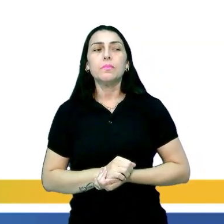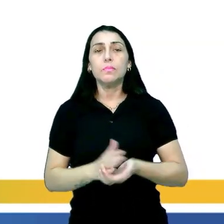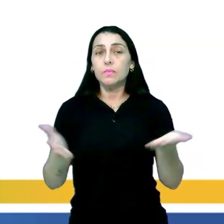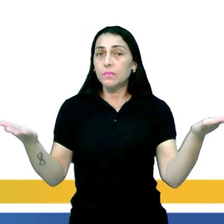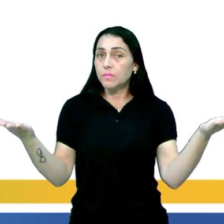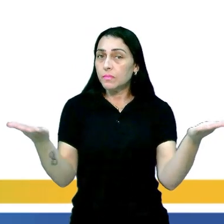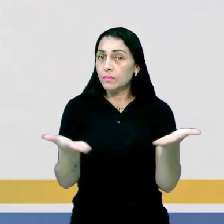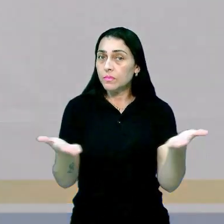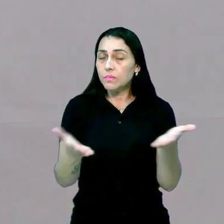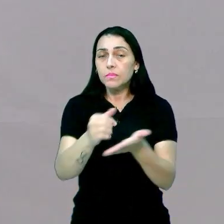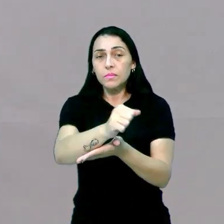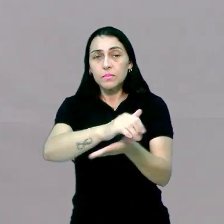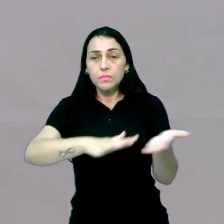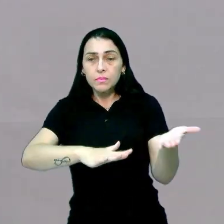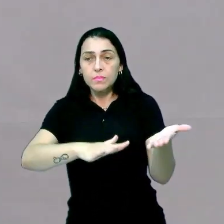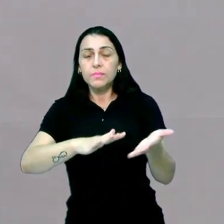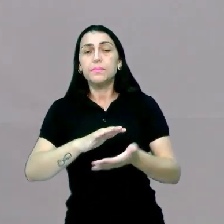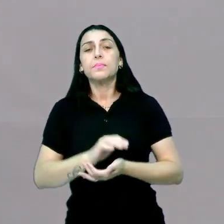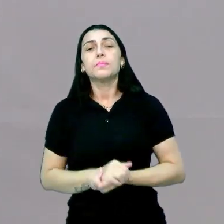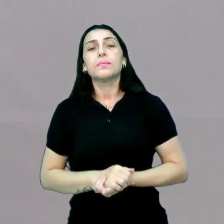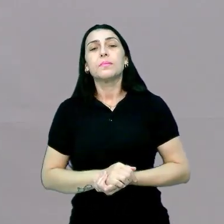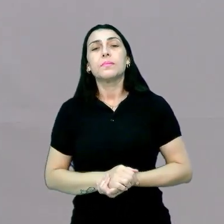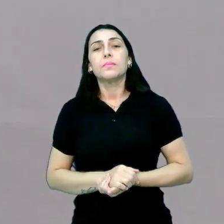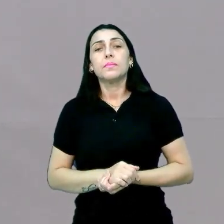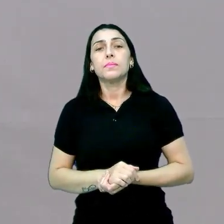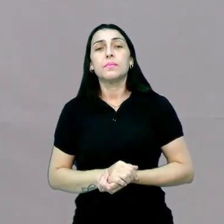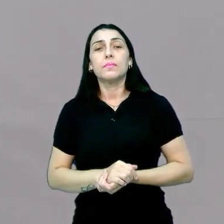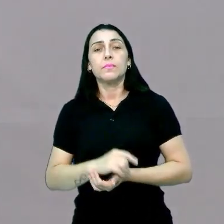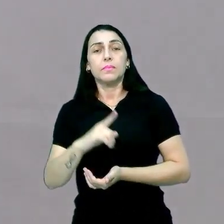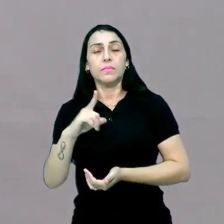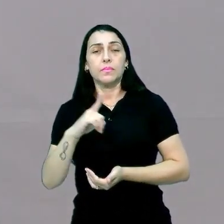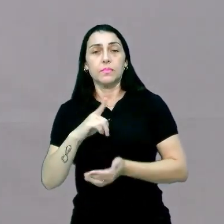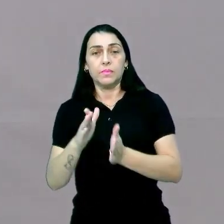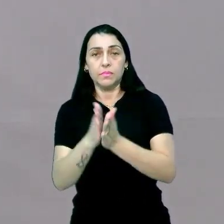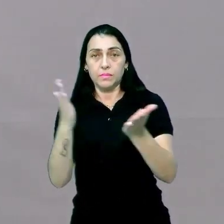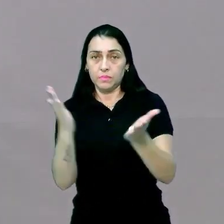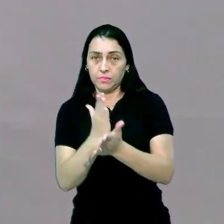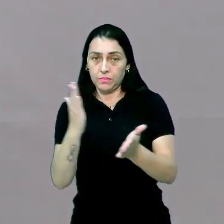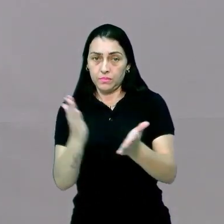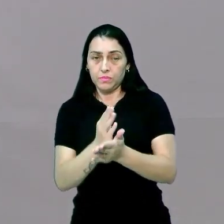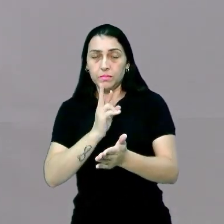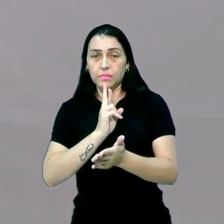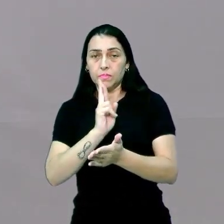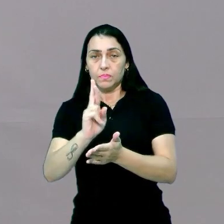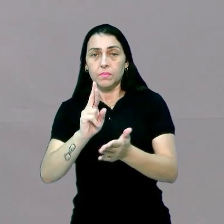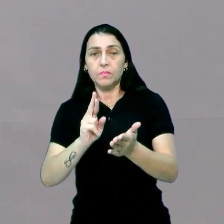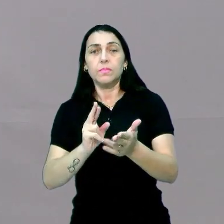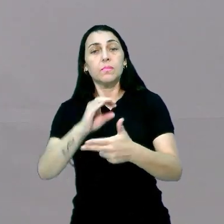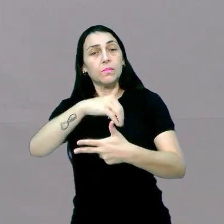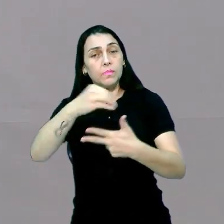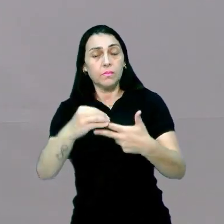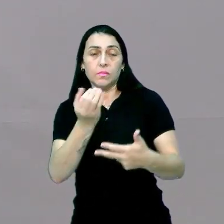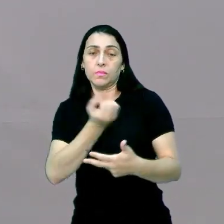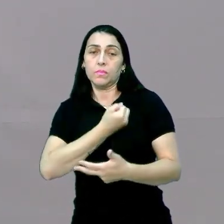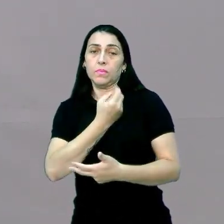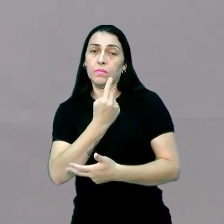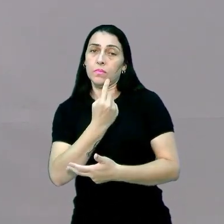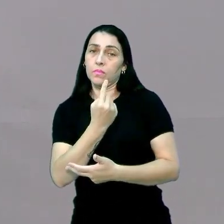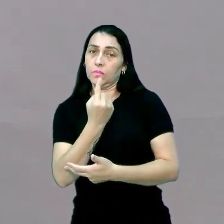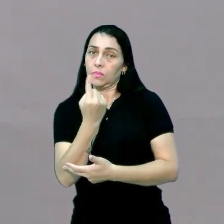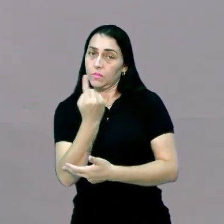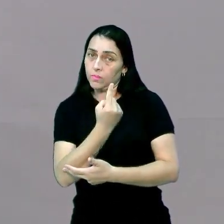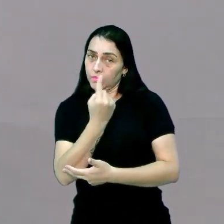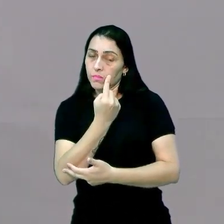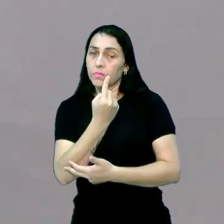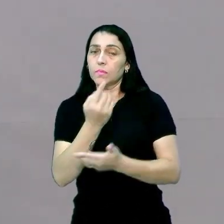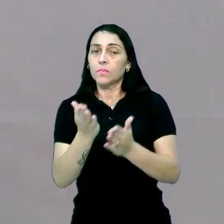Agora, vamos aos nossos exercícios. Você vai ter em mãos o livro Resolva Enem, número 1, da capinha verde,